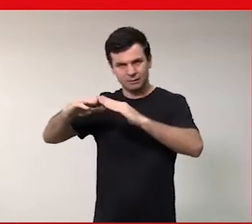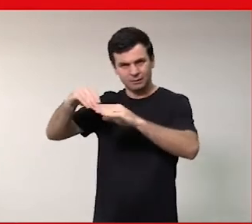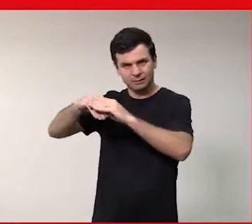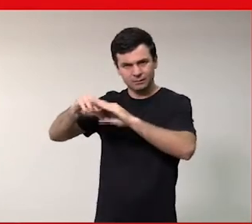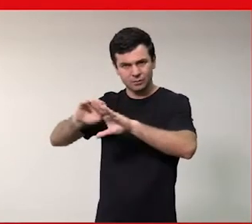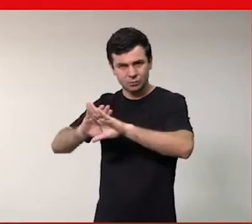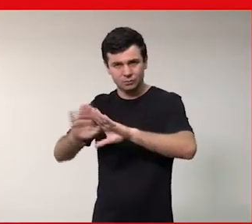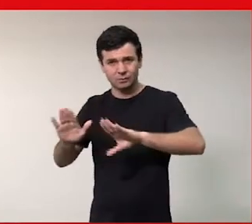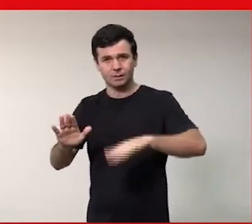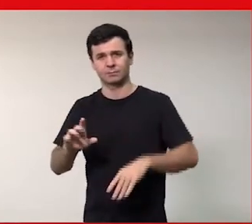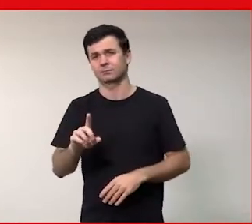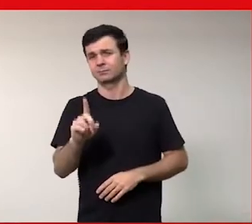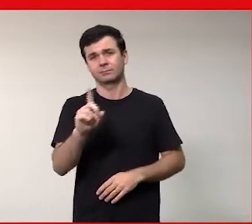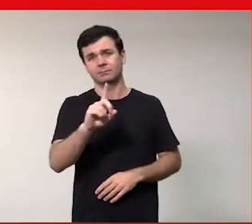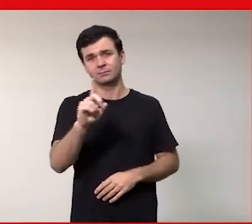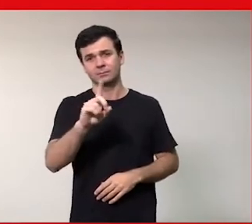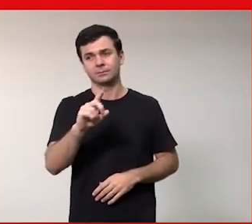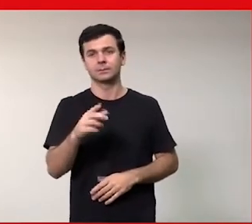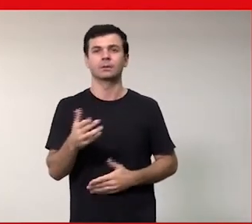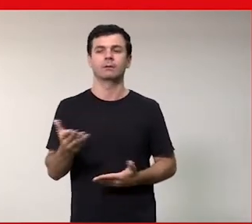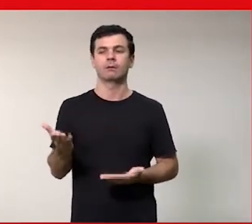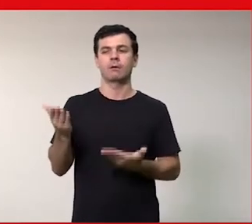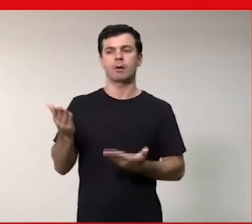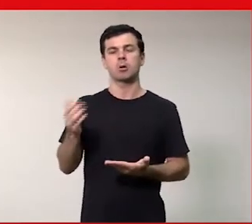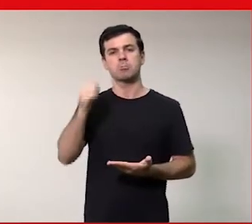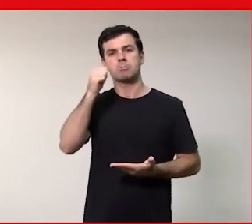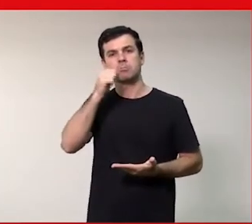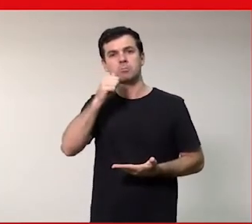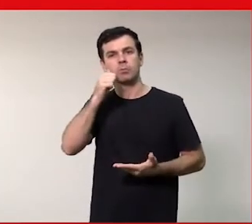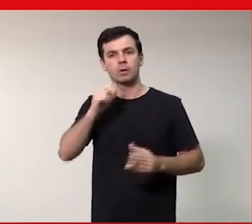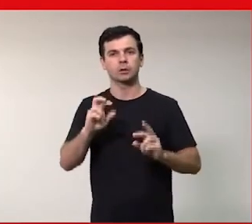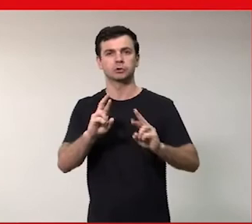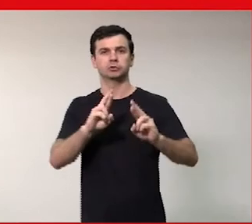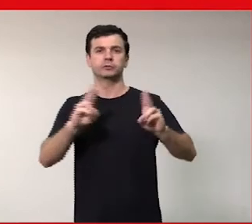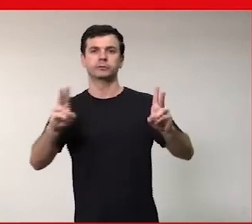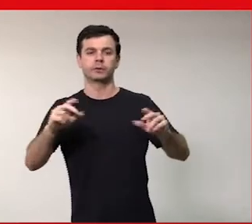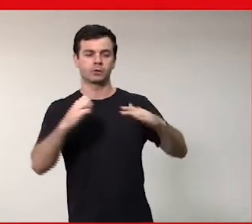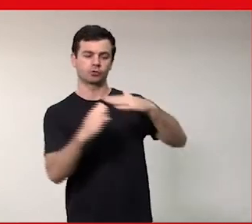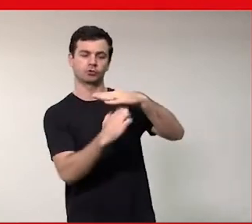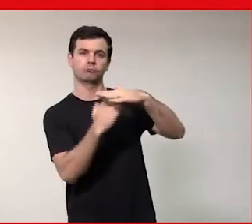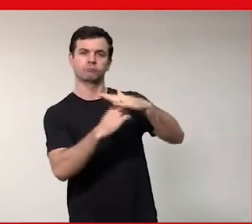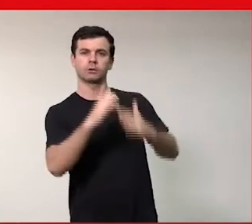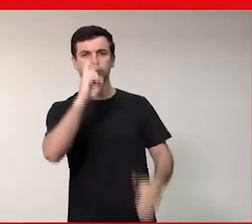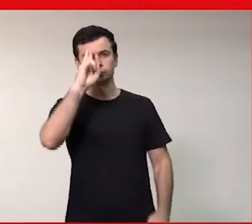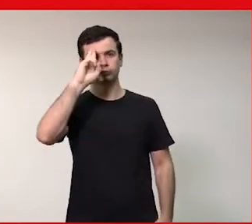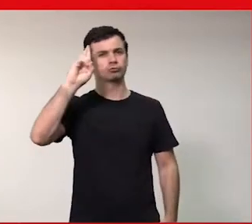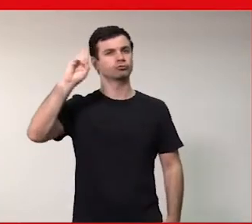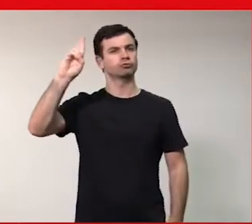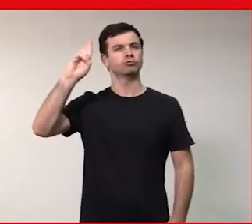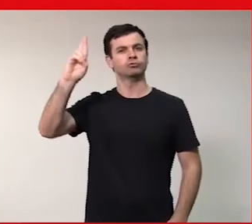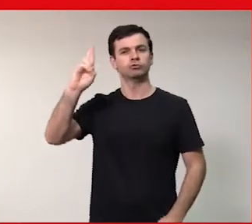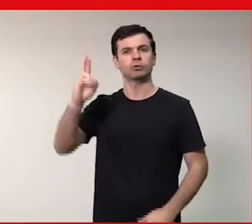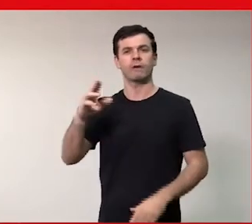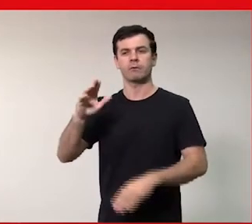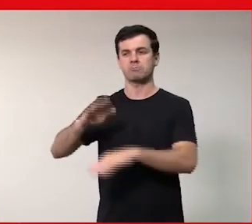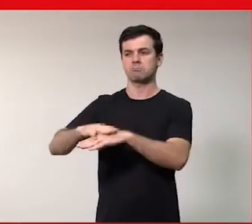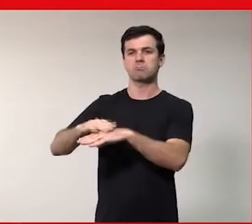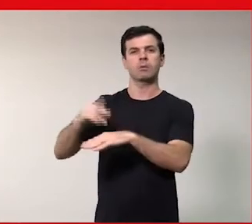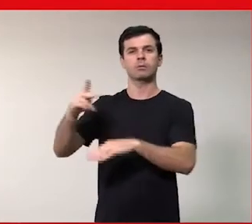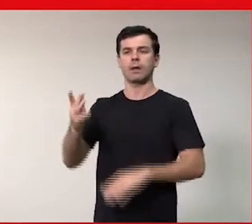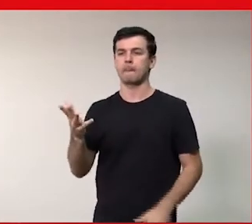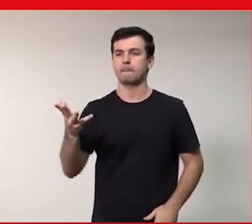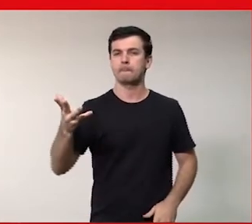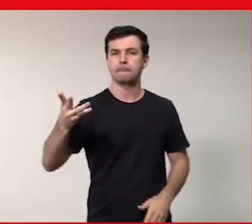de assim de olha que ótima que ela é uma CEO nossa que ótima que ela é uma super líder nossa que